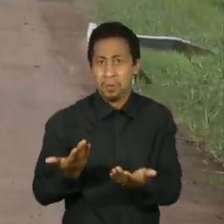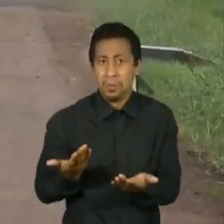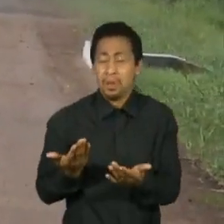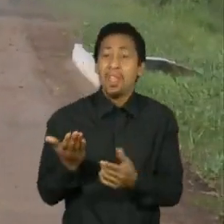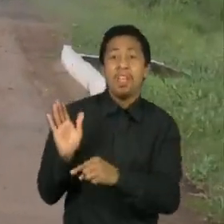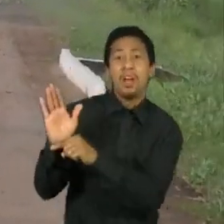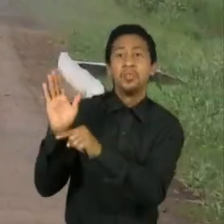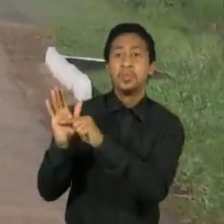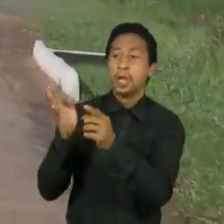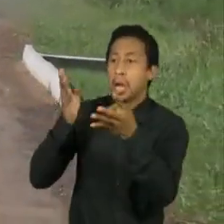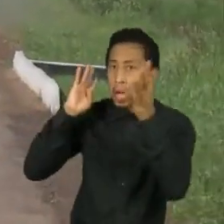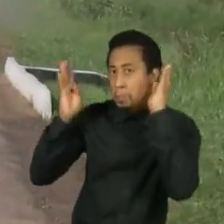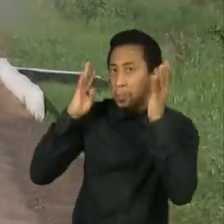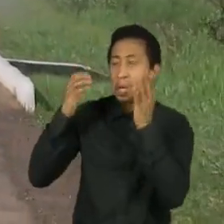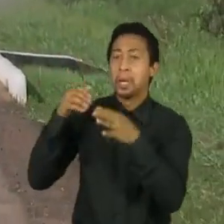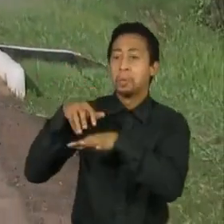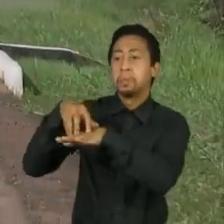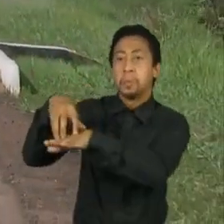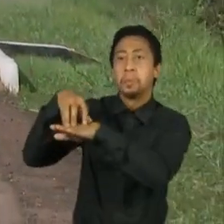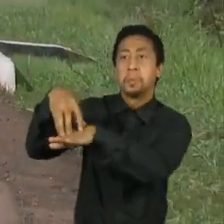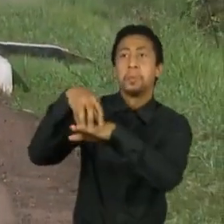transporte, né?